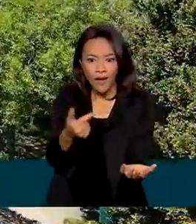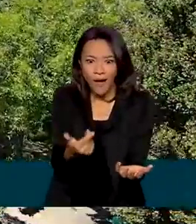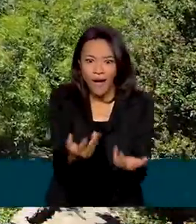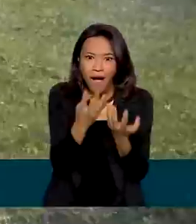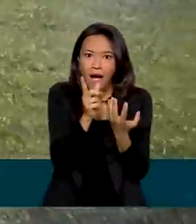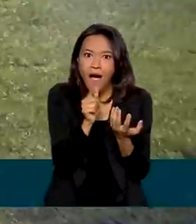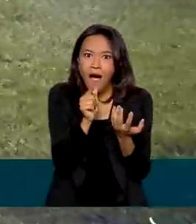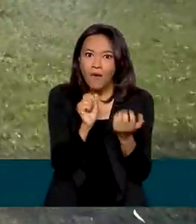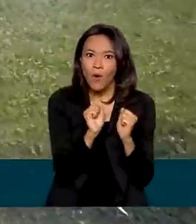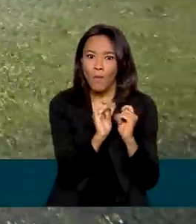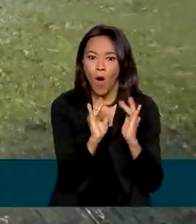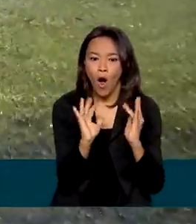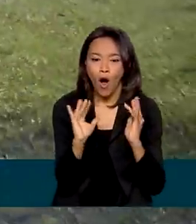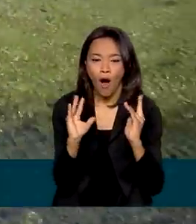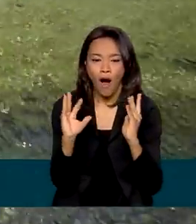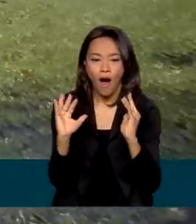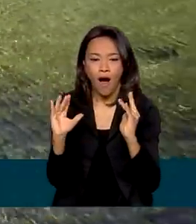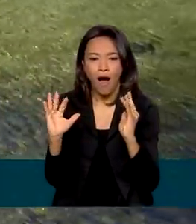oásis.